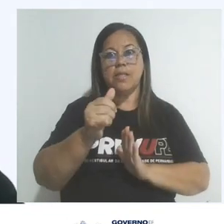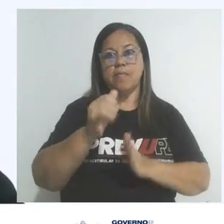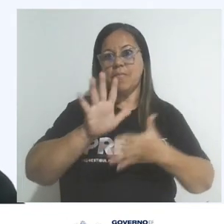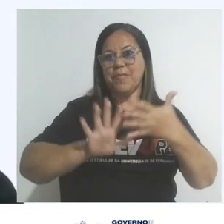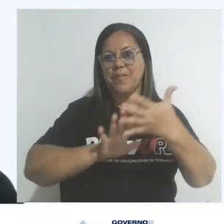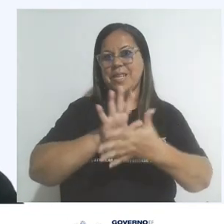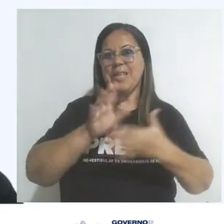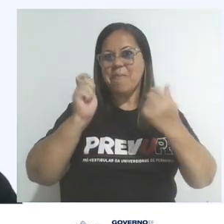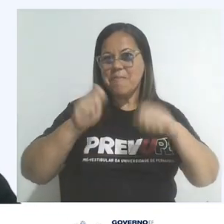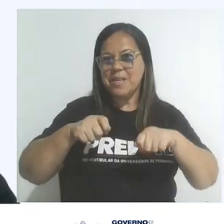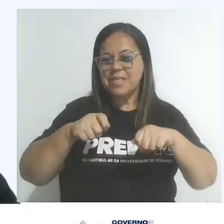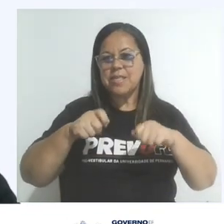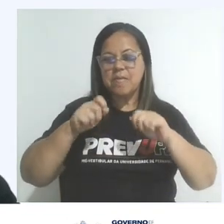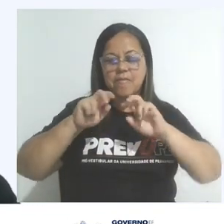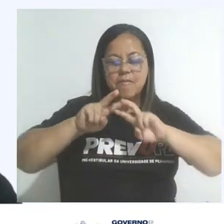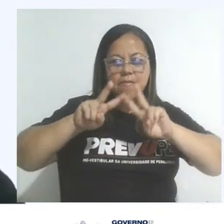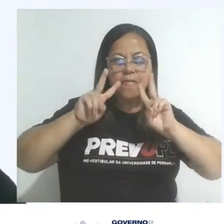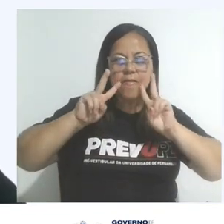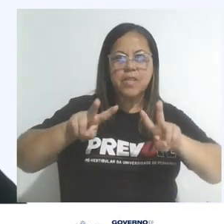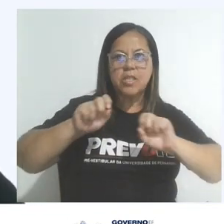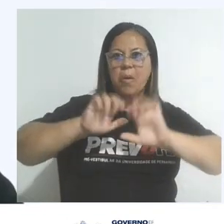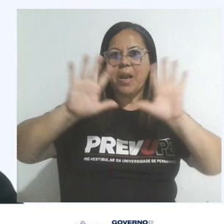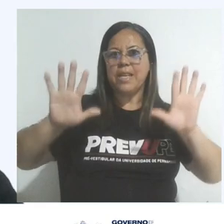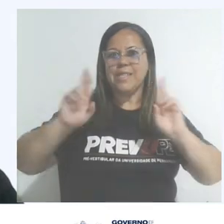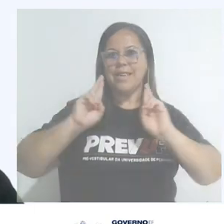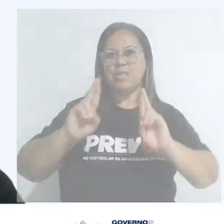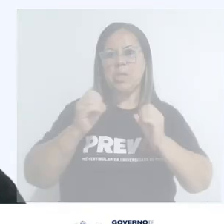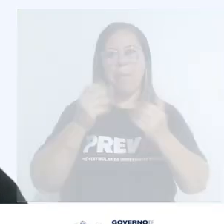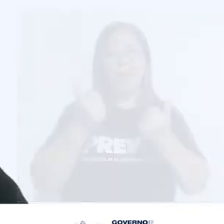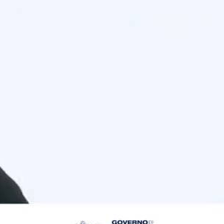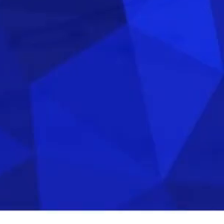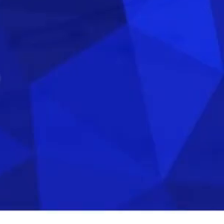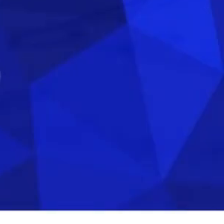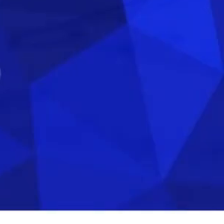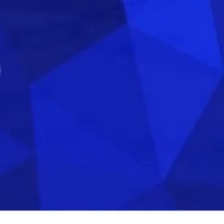a sua voz merece ser ouvida com clareza e respeito. Bom trabalho!